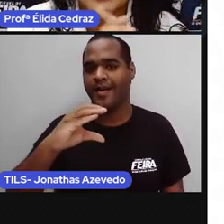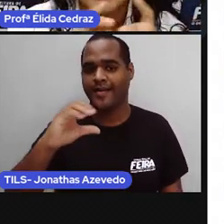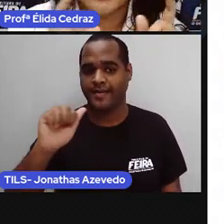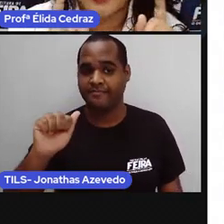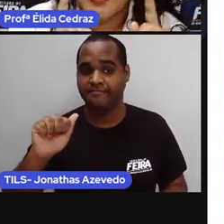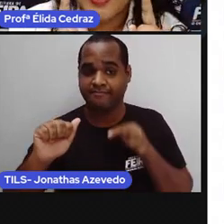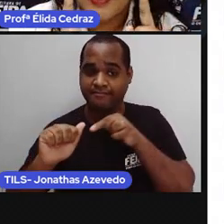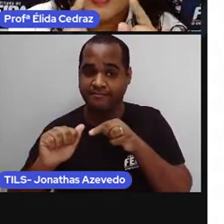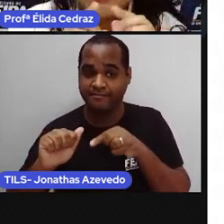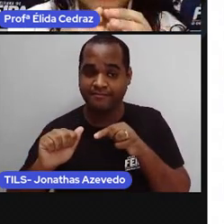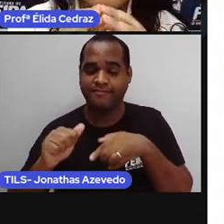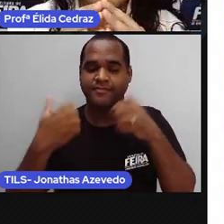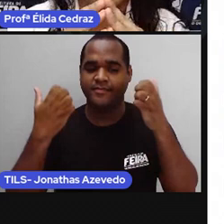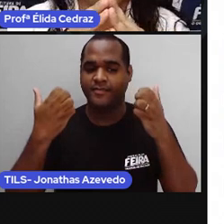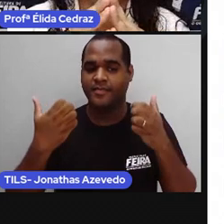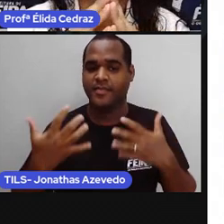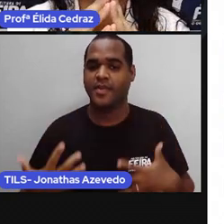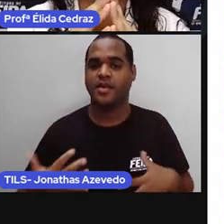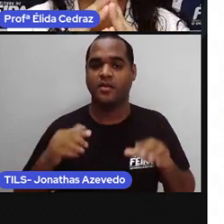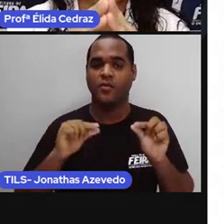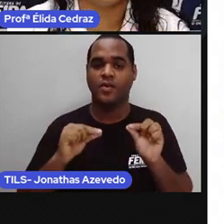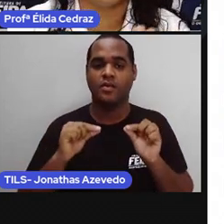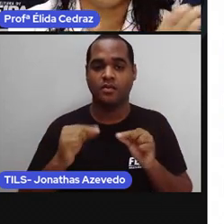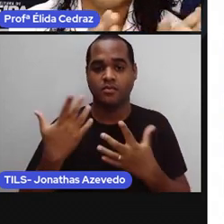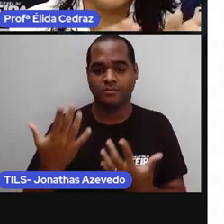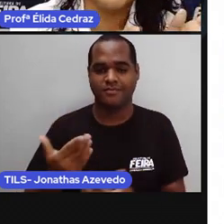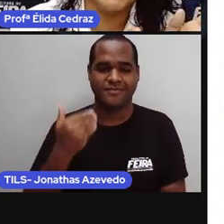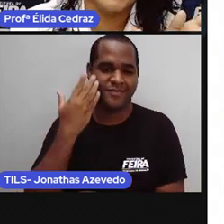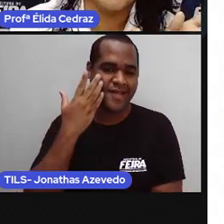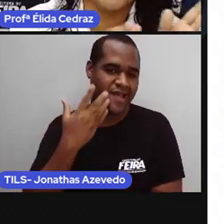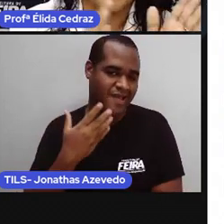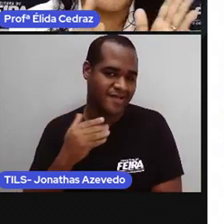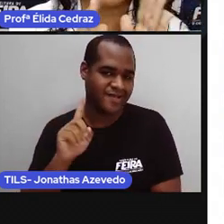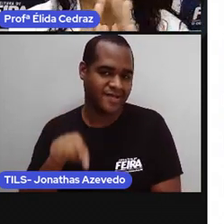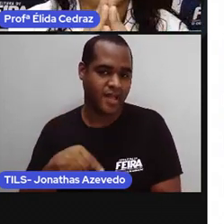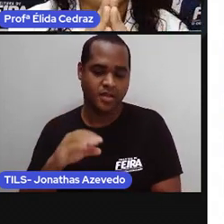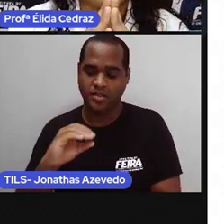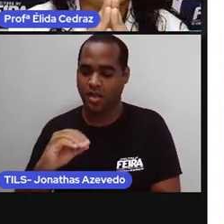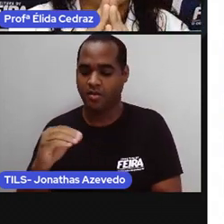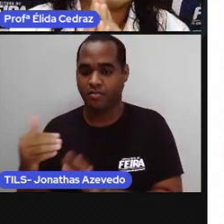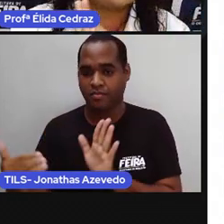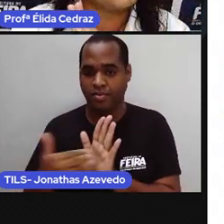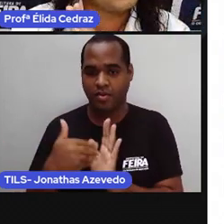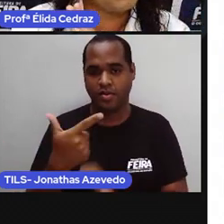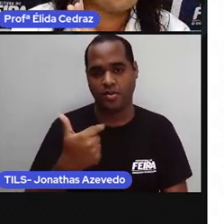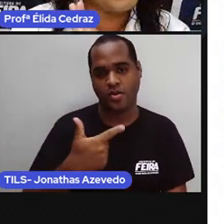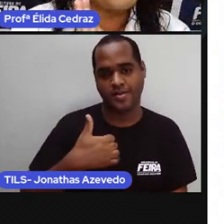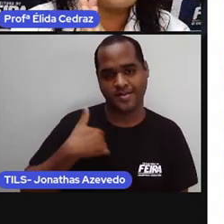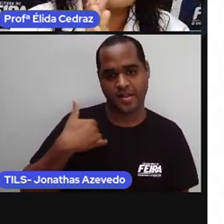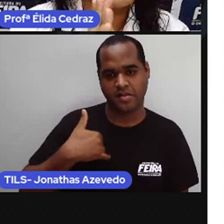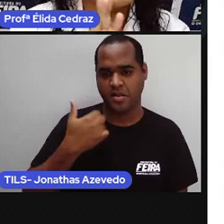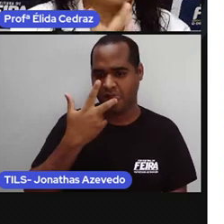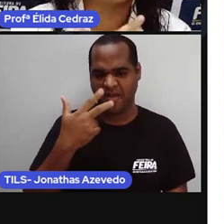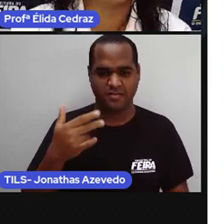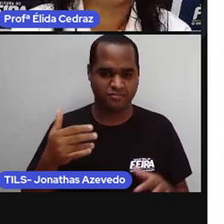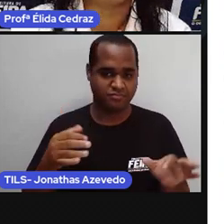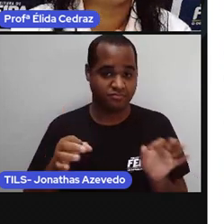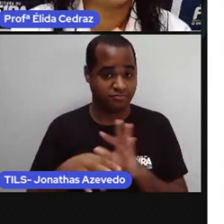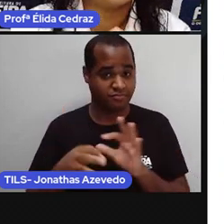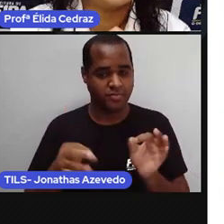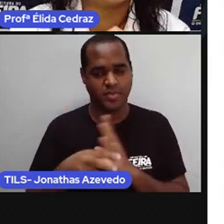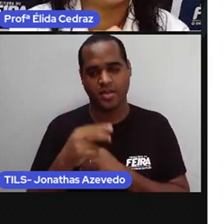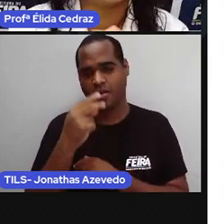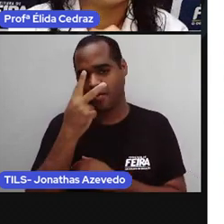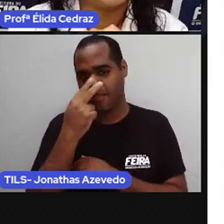Adolescente, ECA, os indivíduos de 0 a 12 anos incompletos são